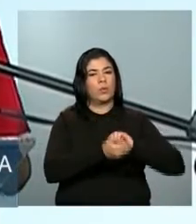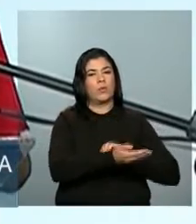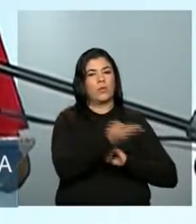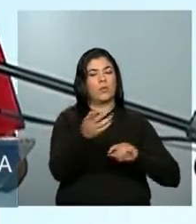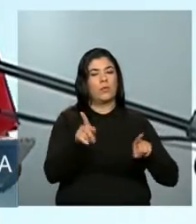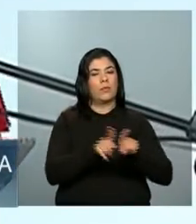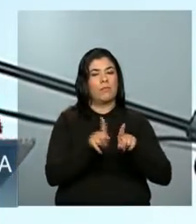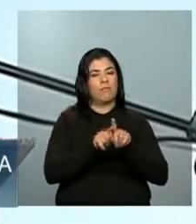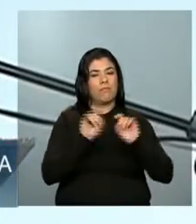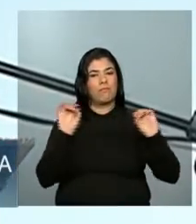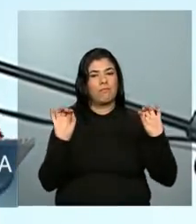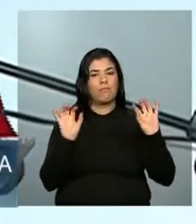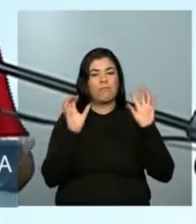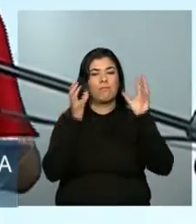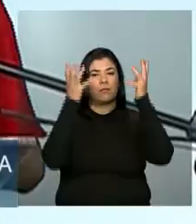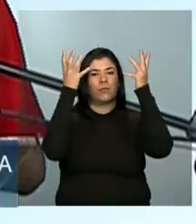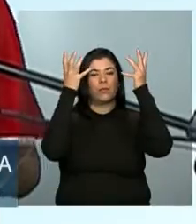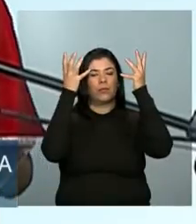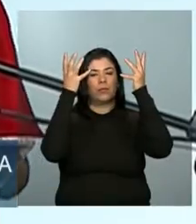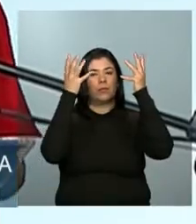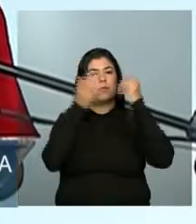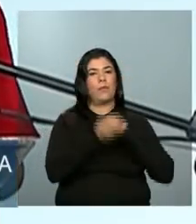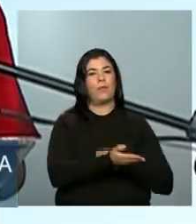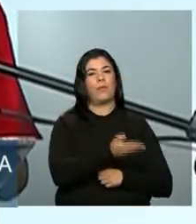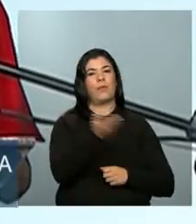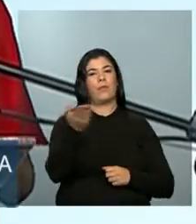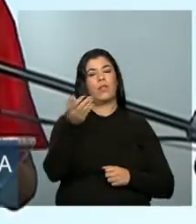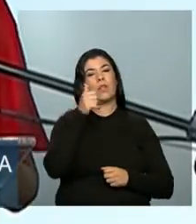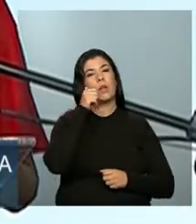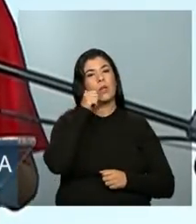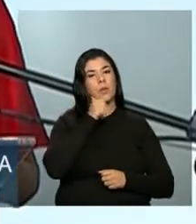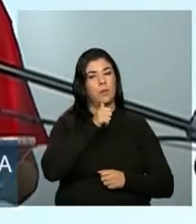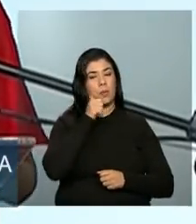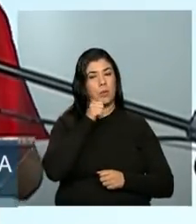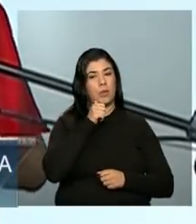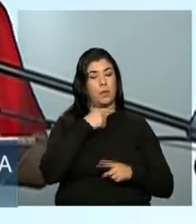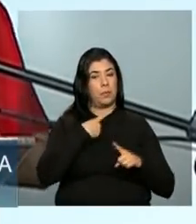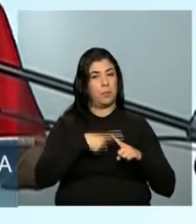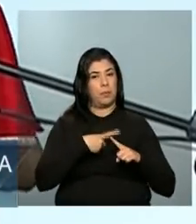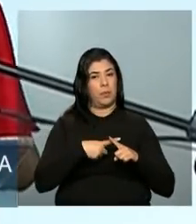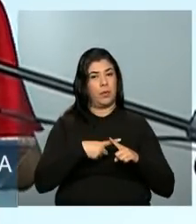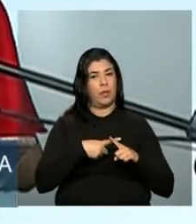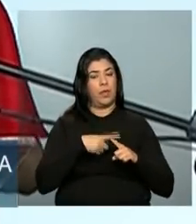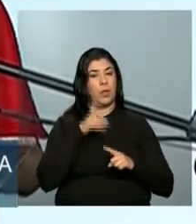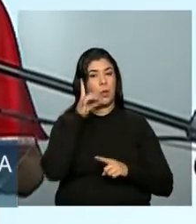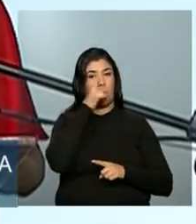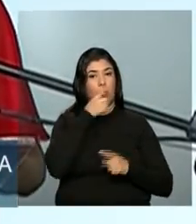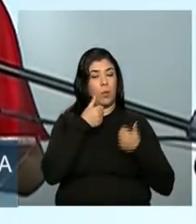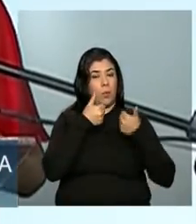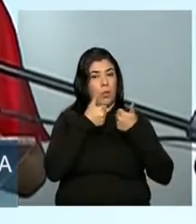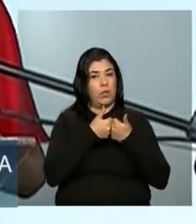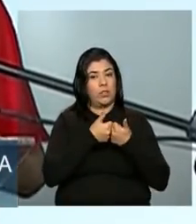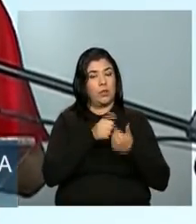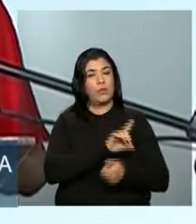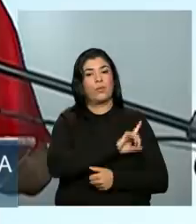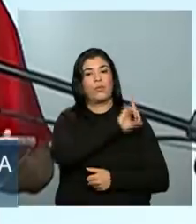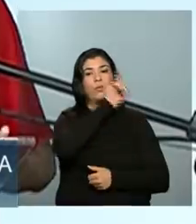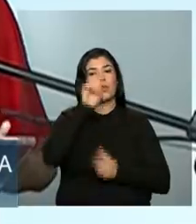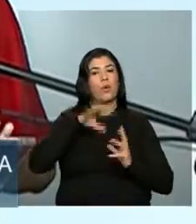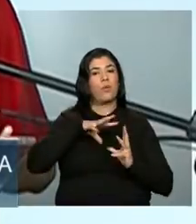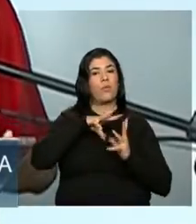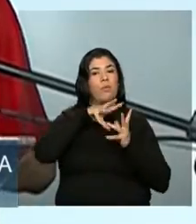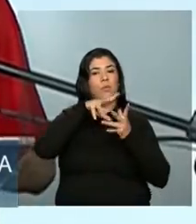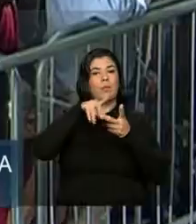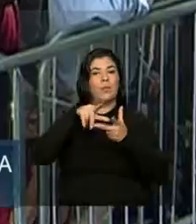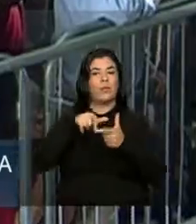homenageando as mulheres, porque no domingo é o Dia Internacional das Mulheres.